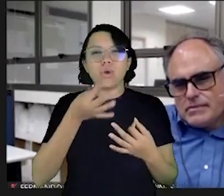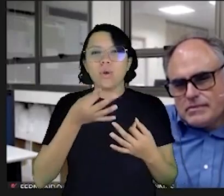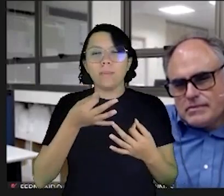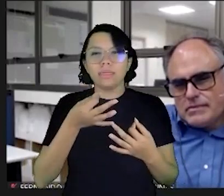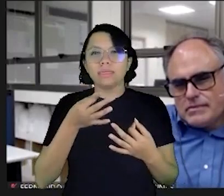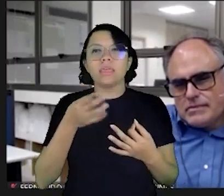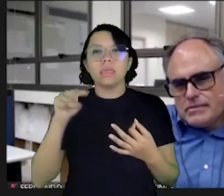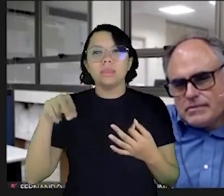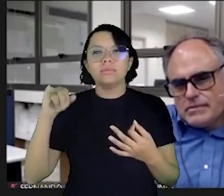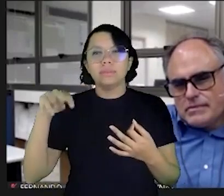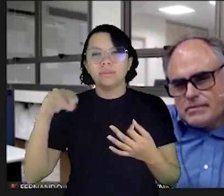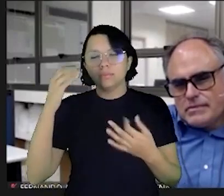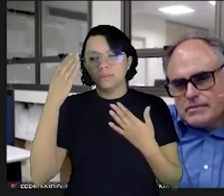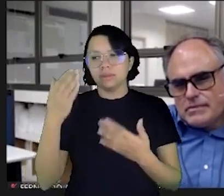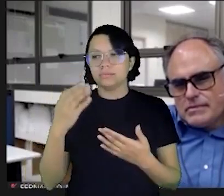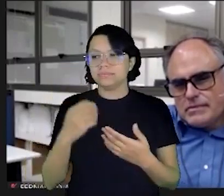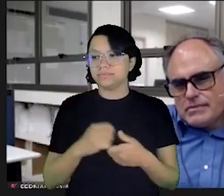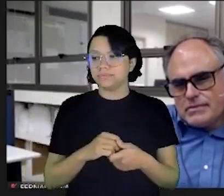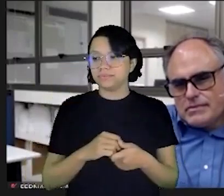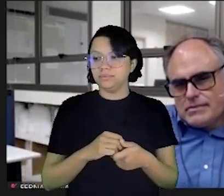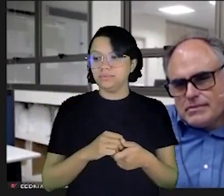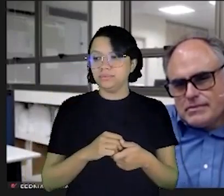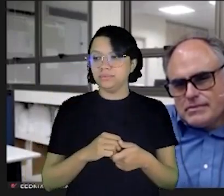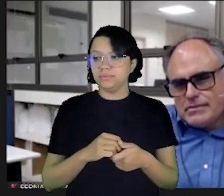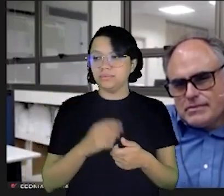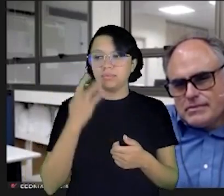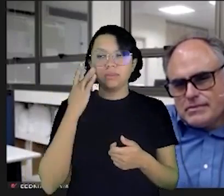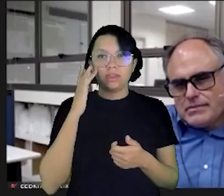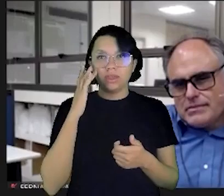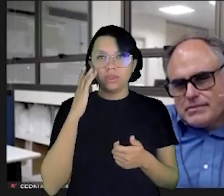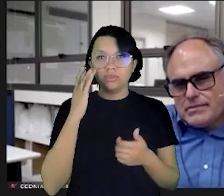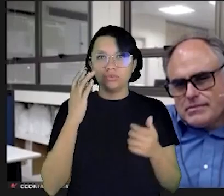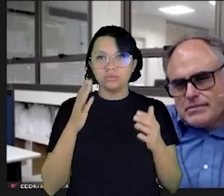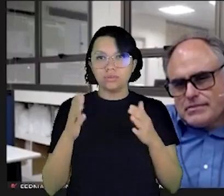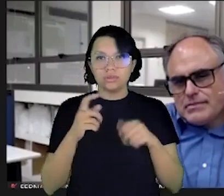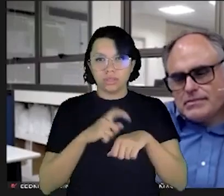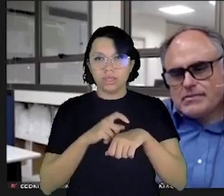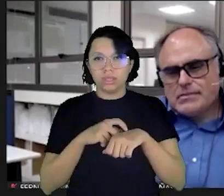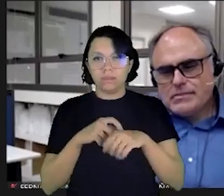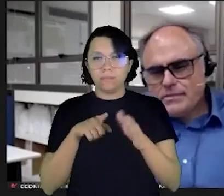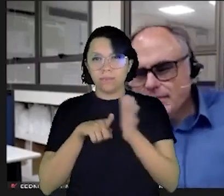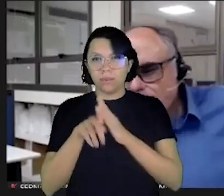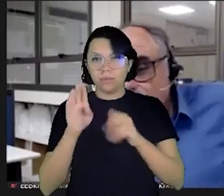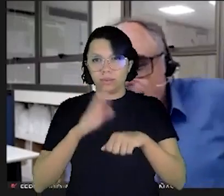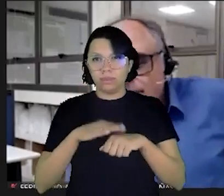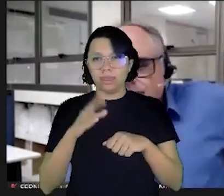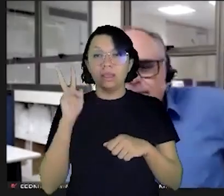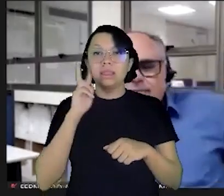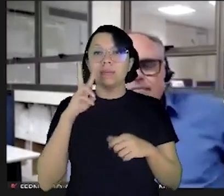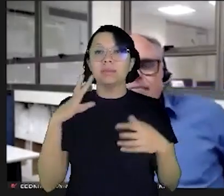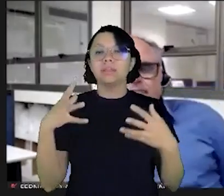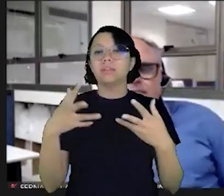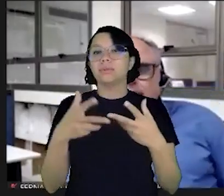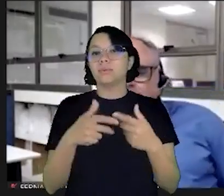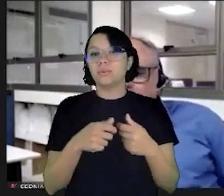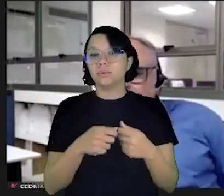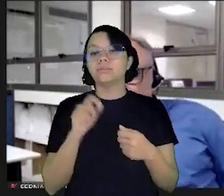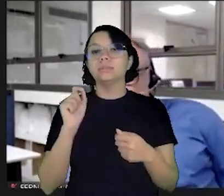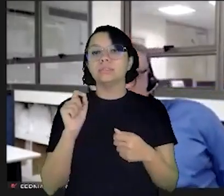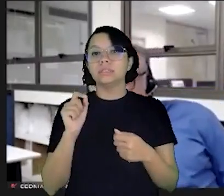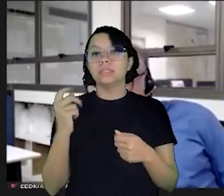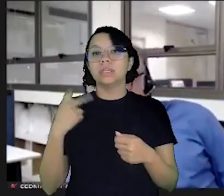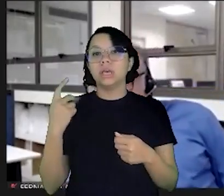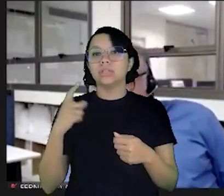perfeito seu comentário Nena muito obrigado acho que dá tempo de mais uma pergunta só lembrando a todos